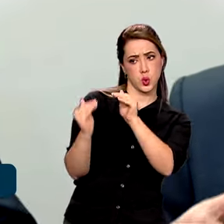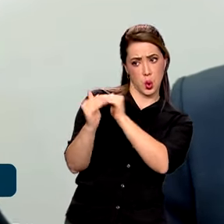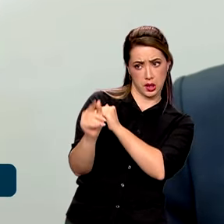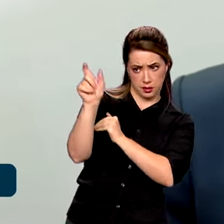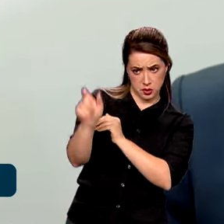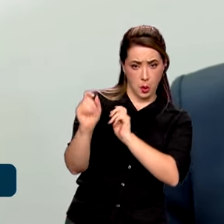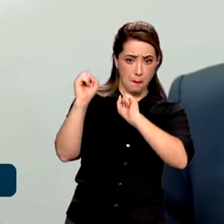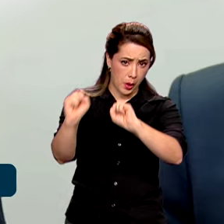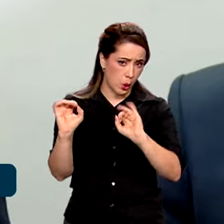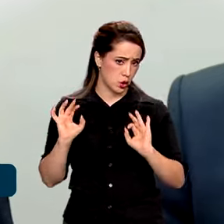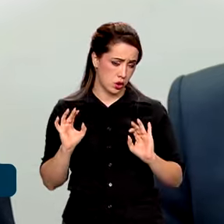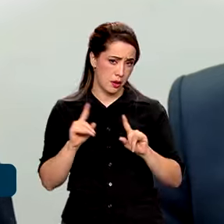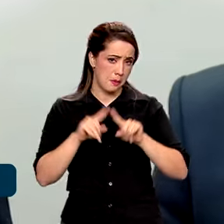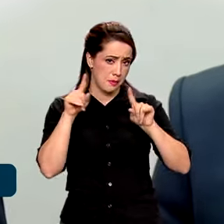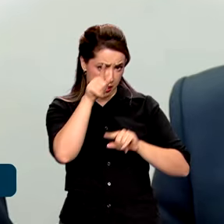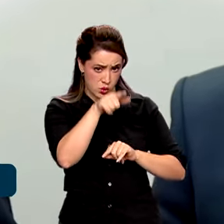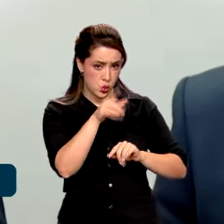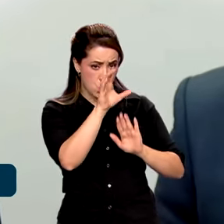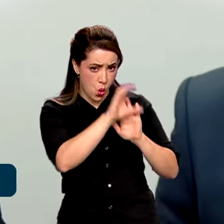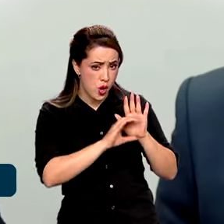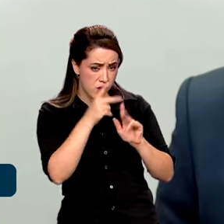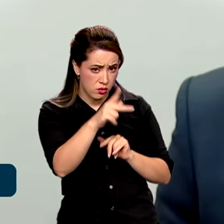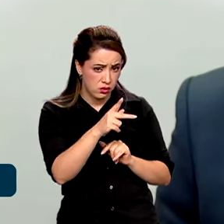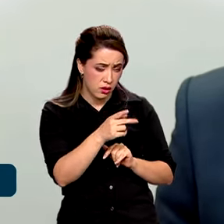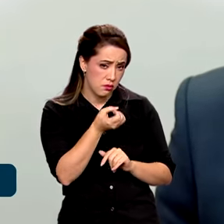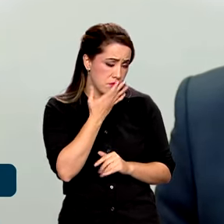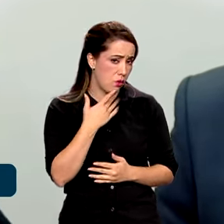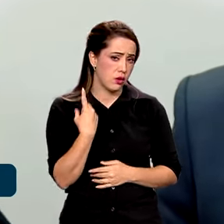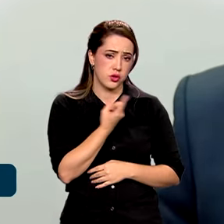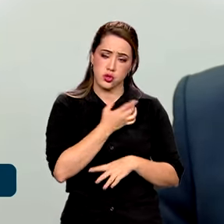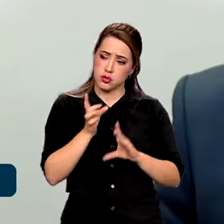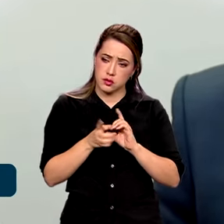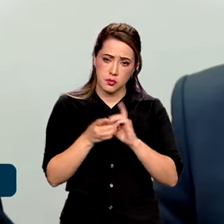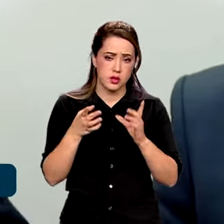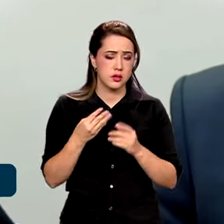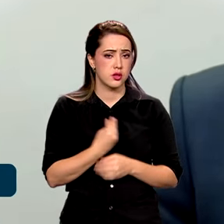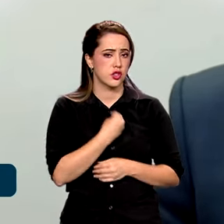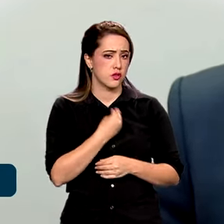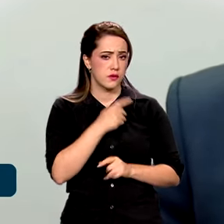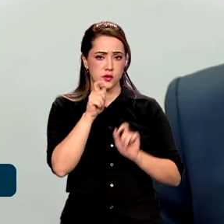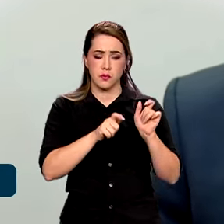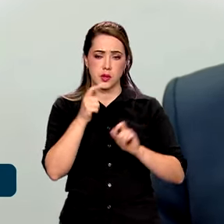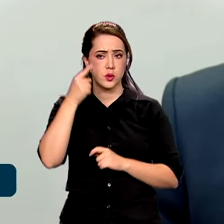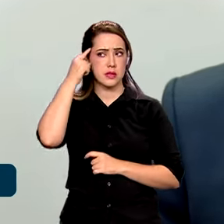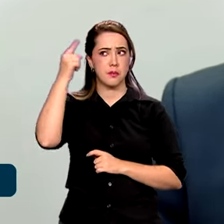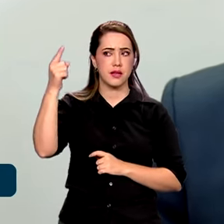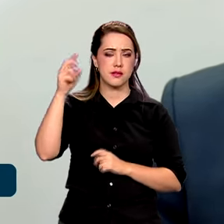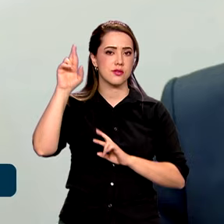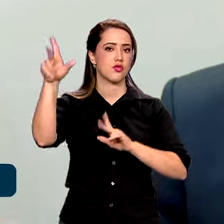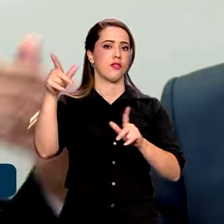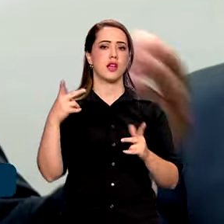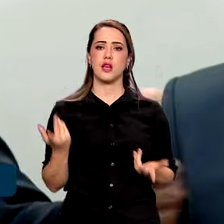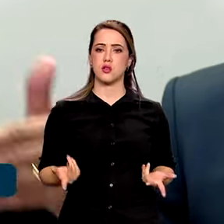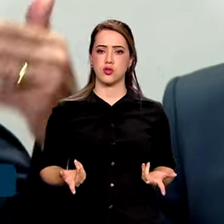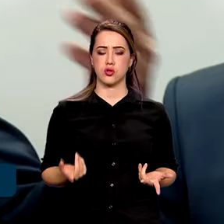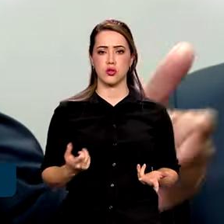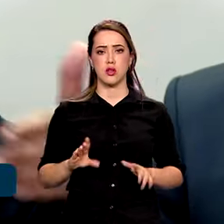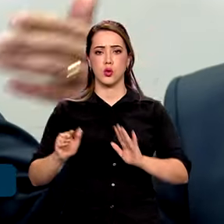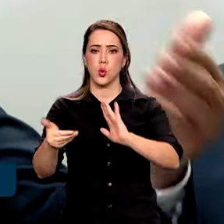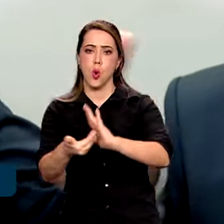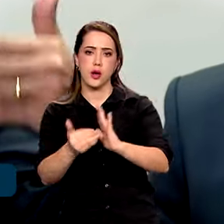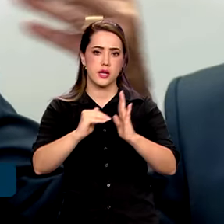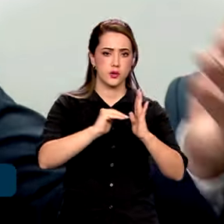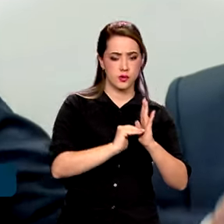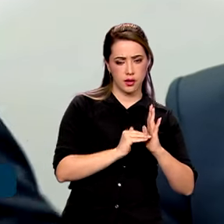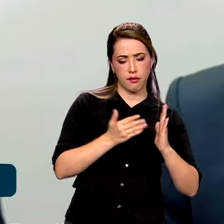não tem problema nenhum. Mas nós, em uma democracia, nós convivemos com pessoas que pensam diferente da gente. No Congresso, no